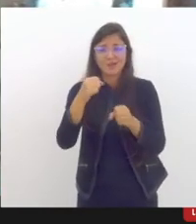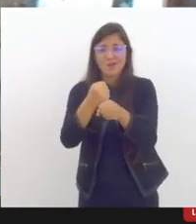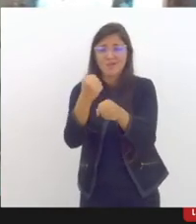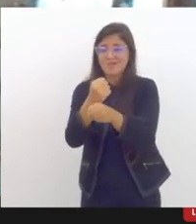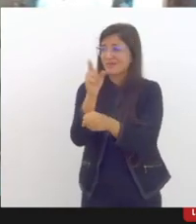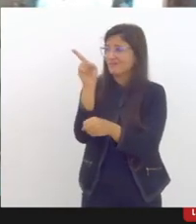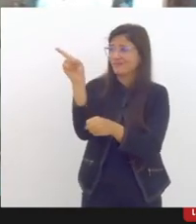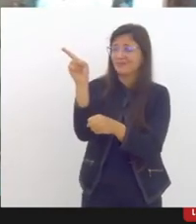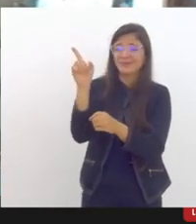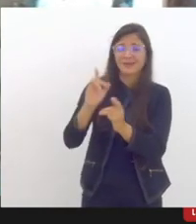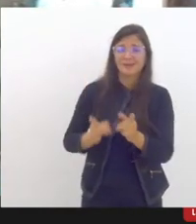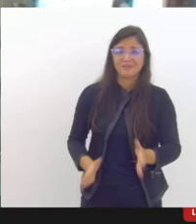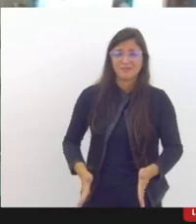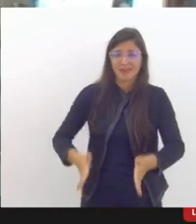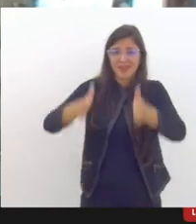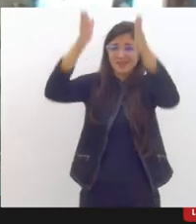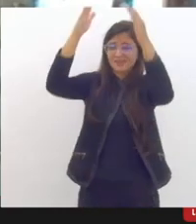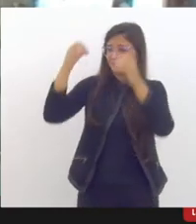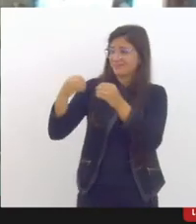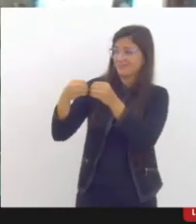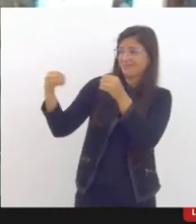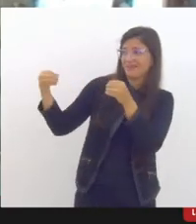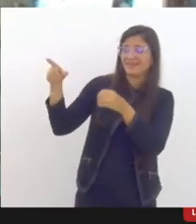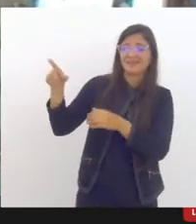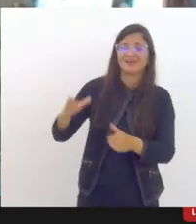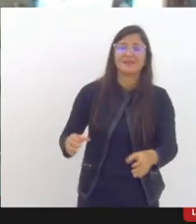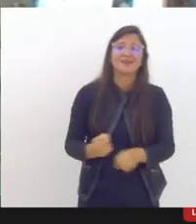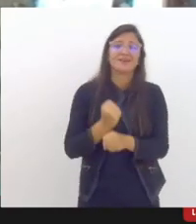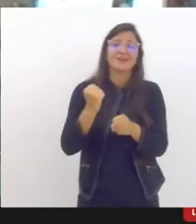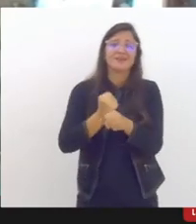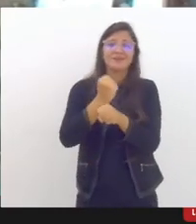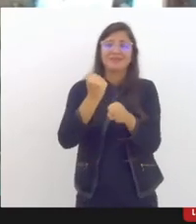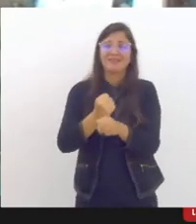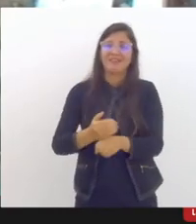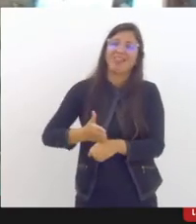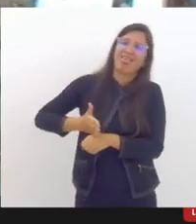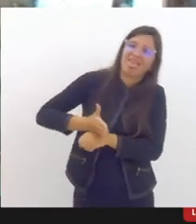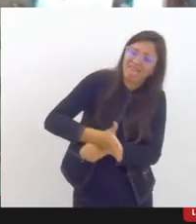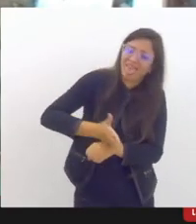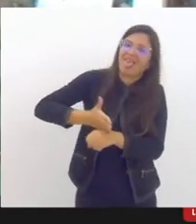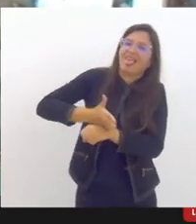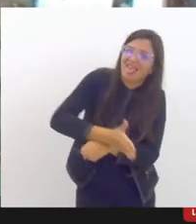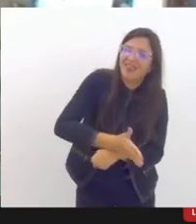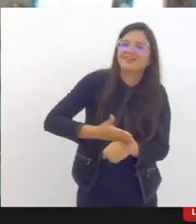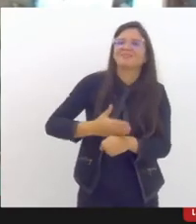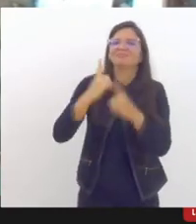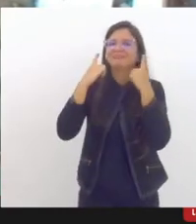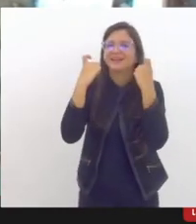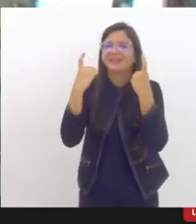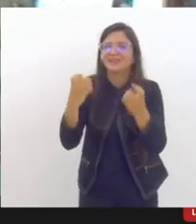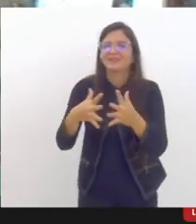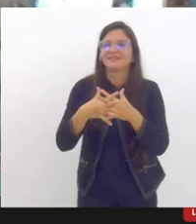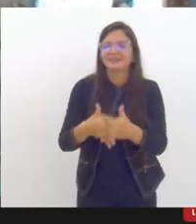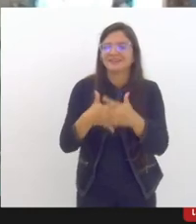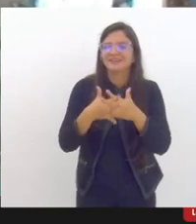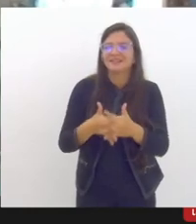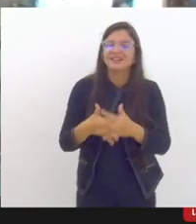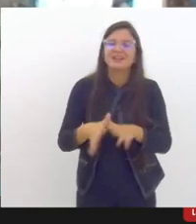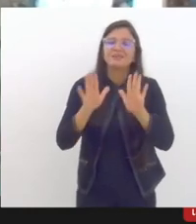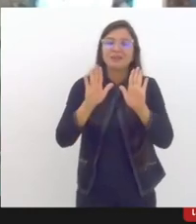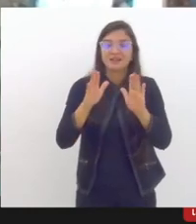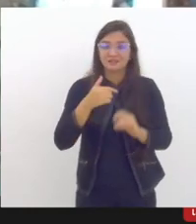meu apartamento então vou ver talvez uma serra mas eu sou Ana Paula Procópio